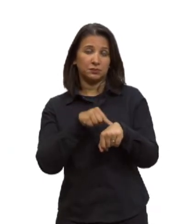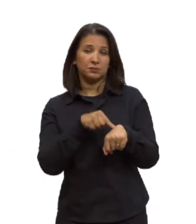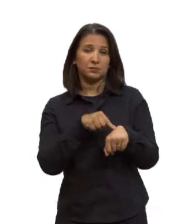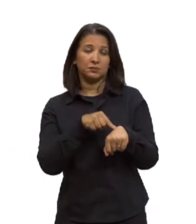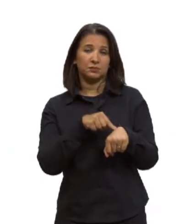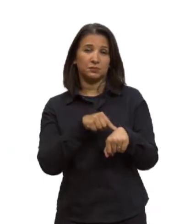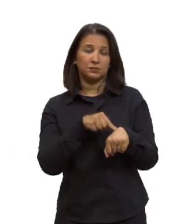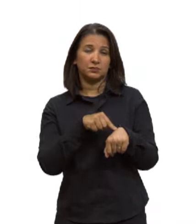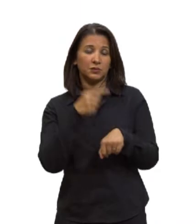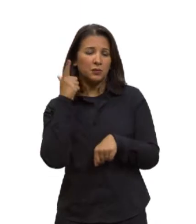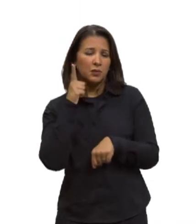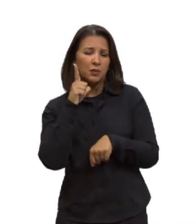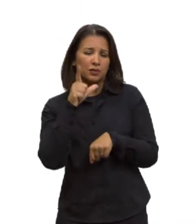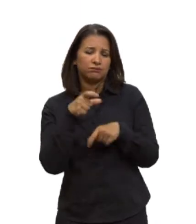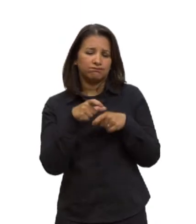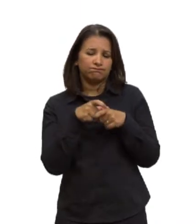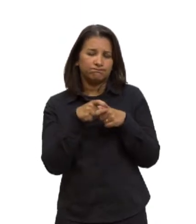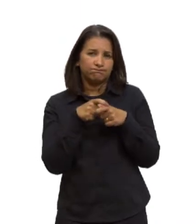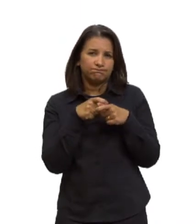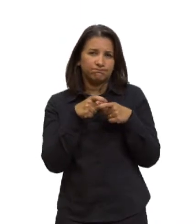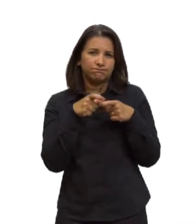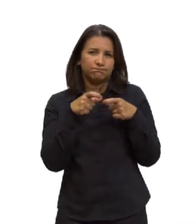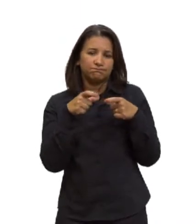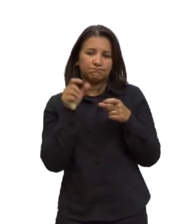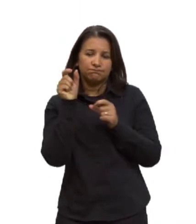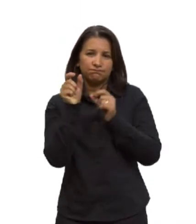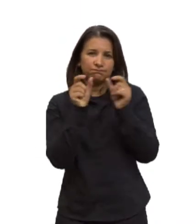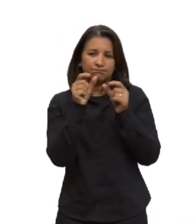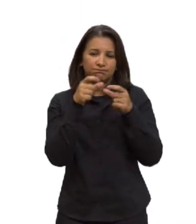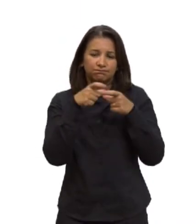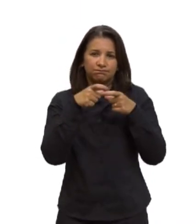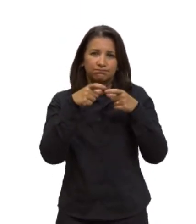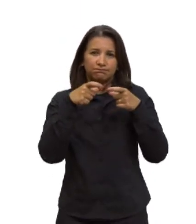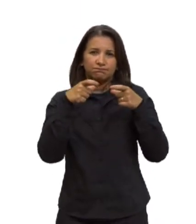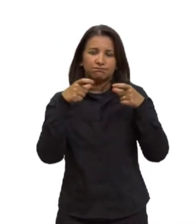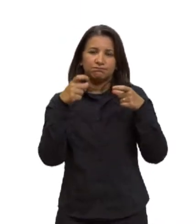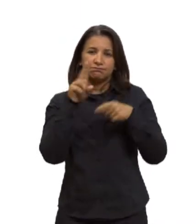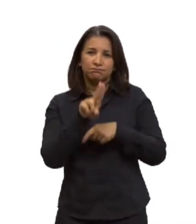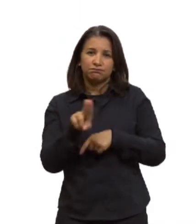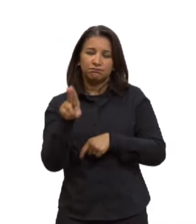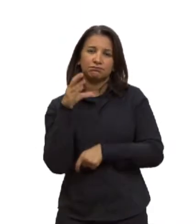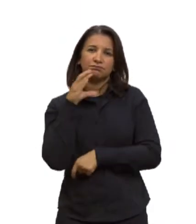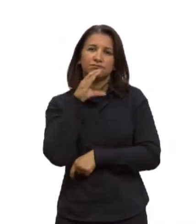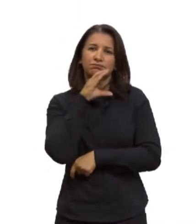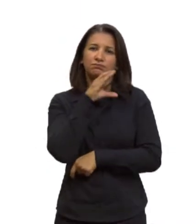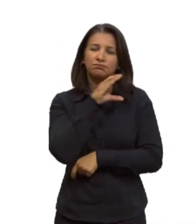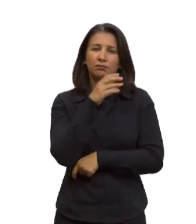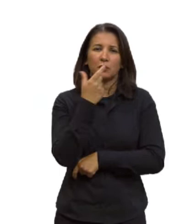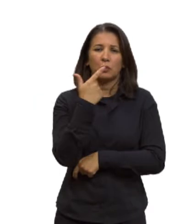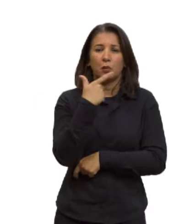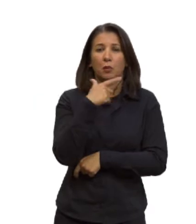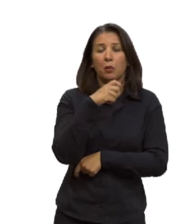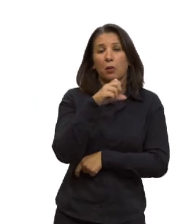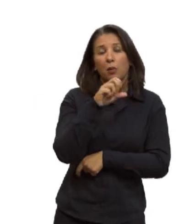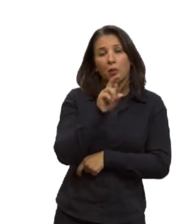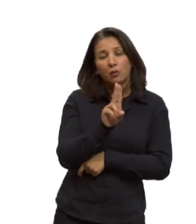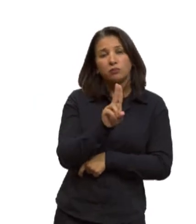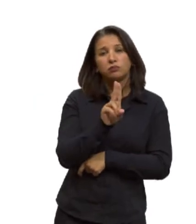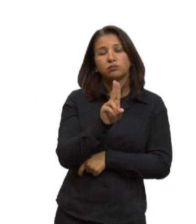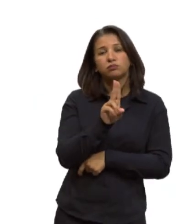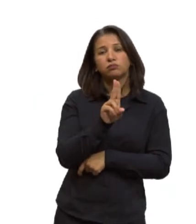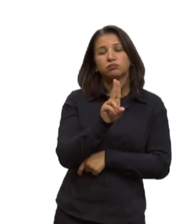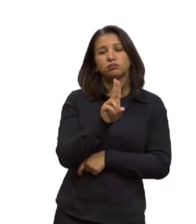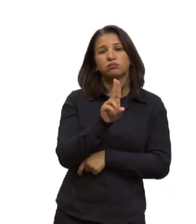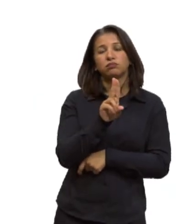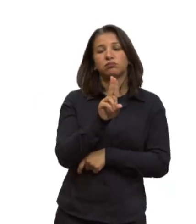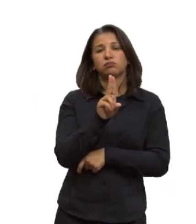dilatar, aumentar as suas partículas através do aquecimento, certo? Ou do resfriamento ele reduz